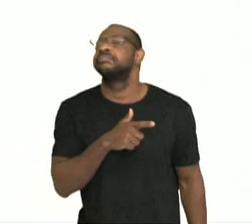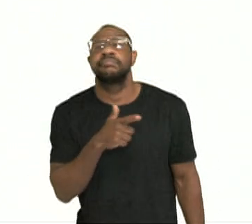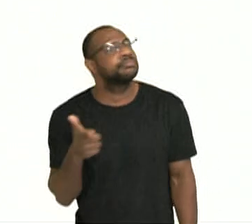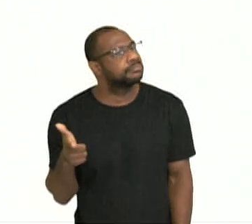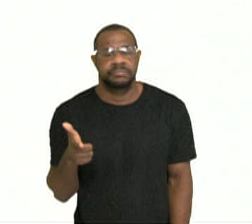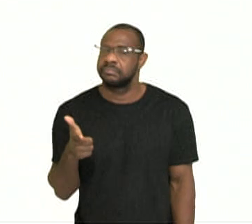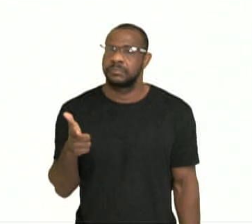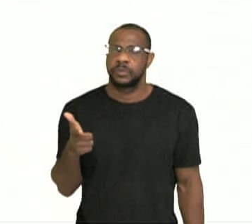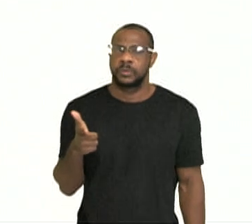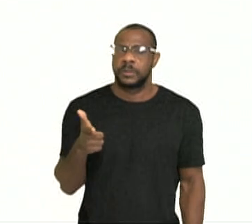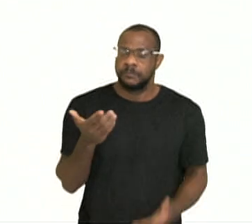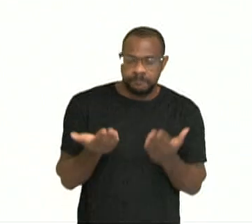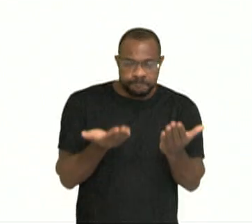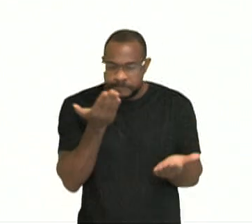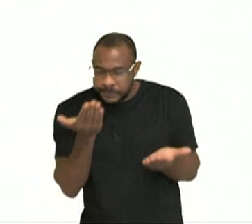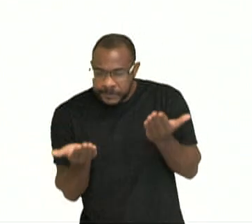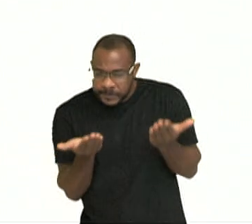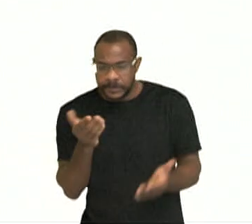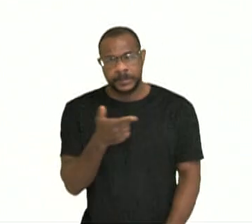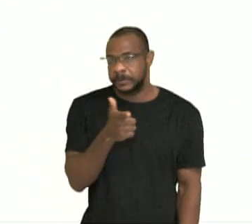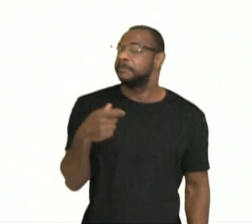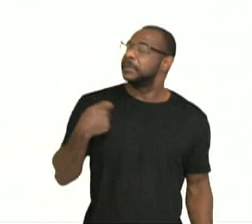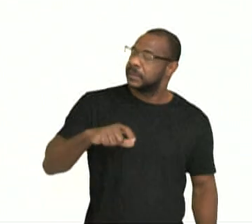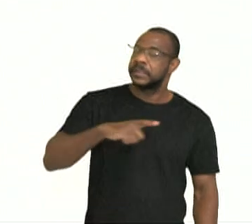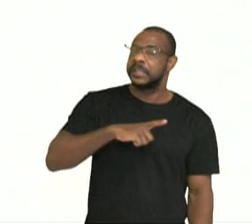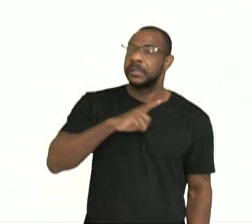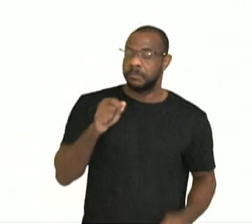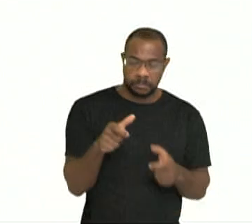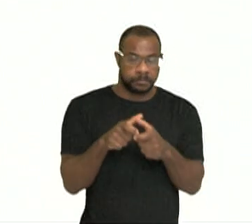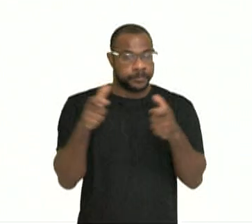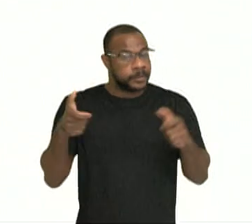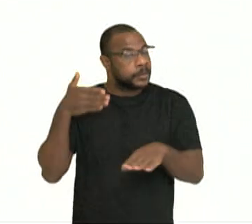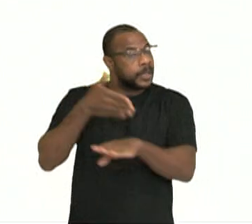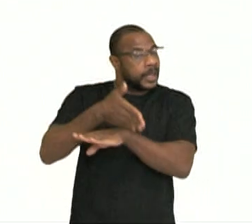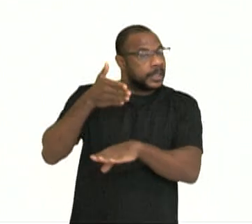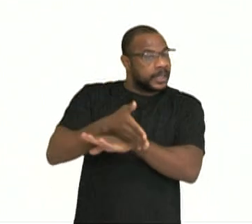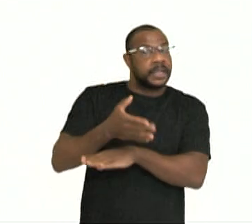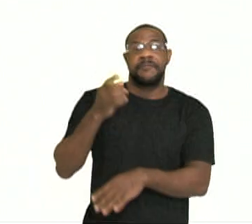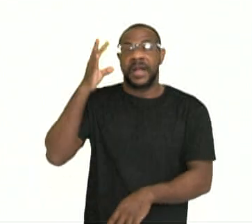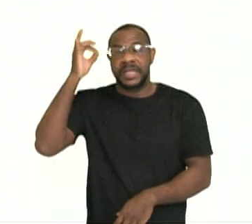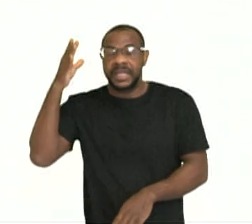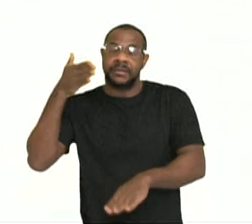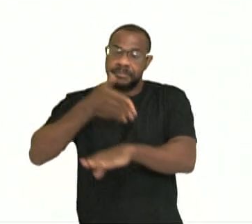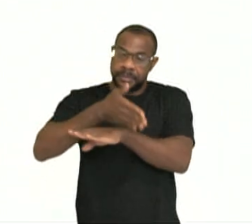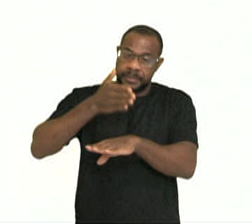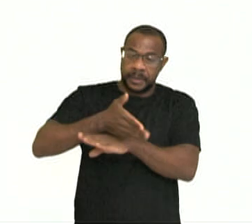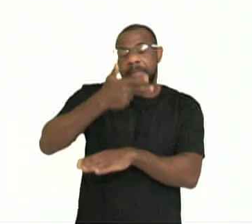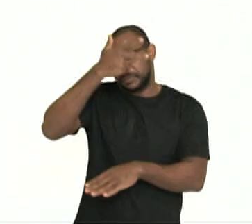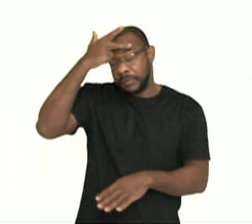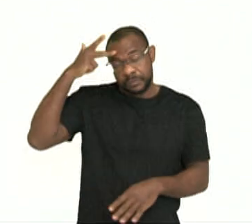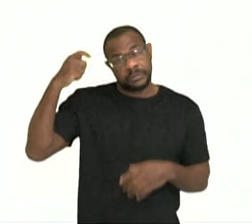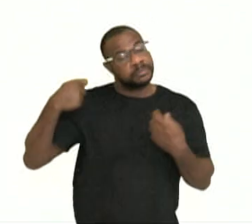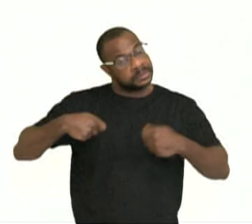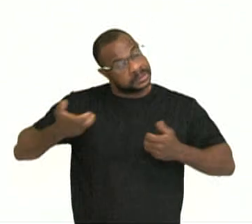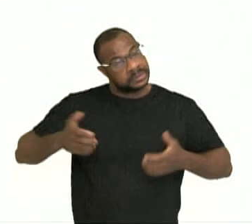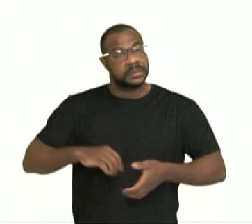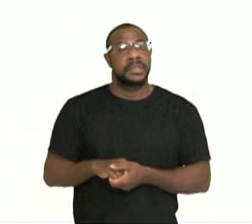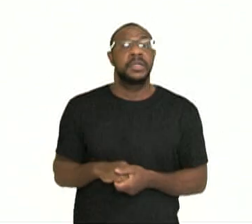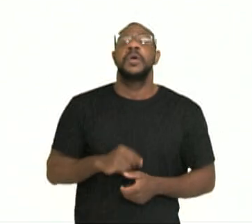equilibrada. Deveria existir uma amplitude maior de acesso, uma facilidade maior de acesso que